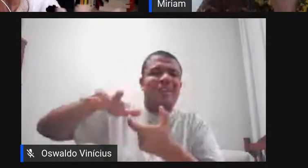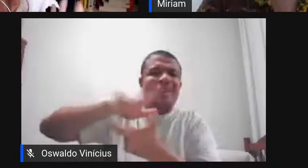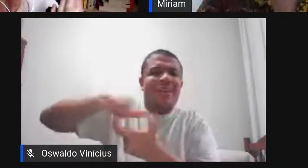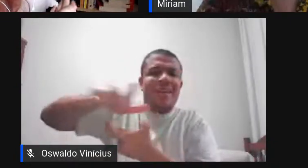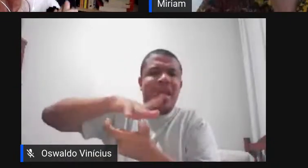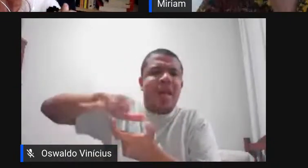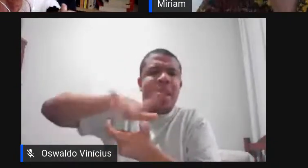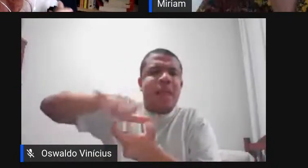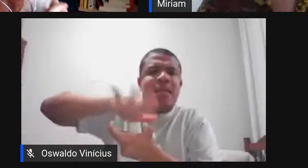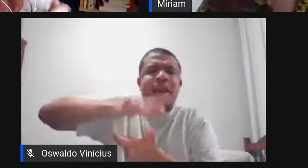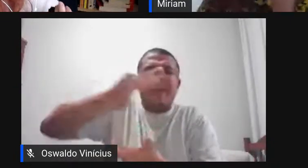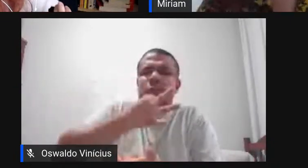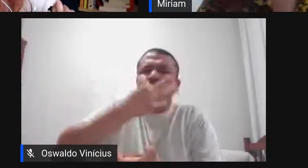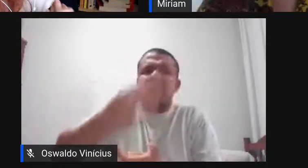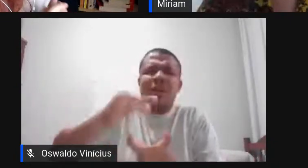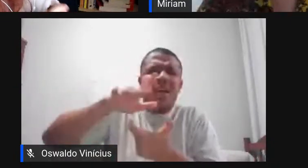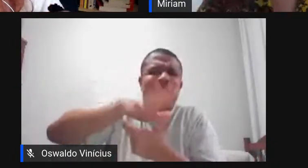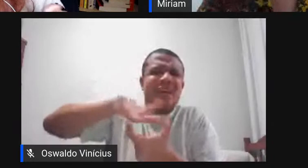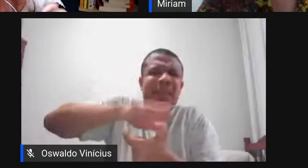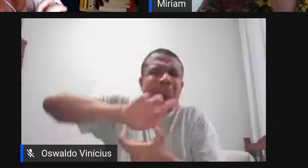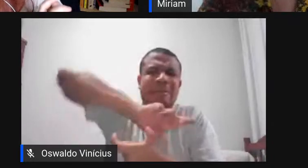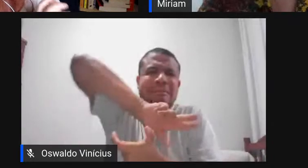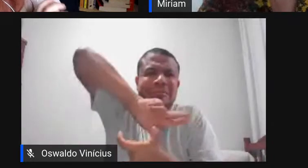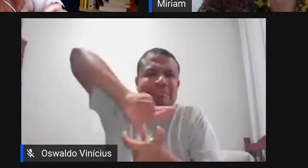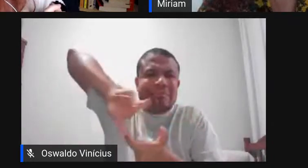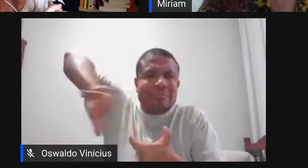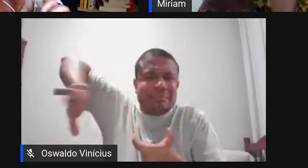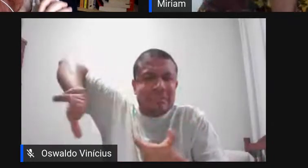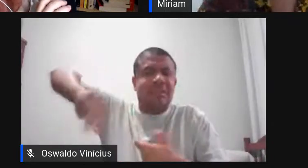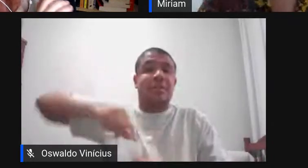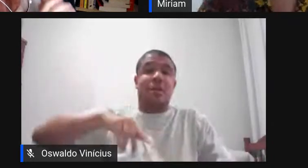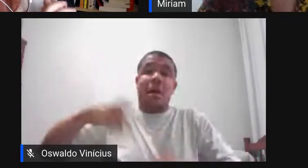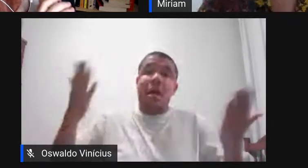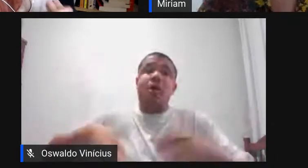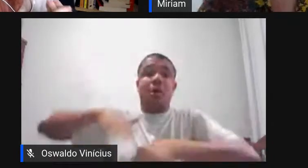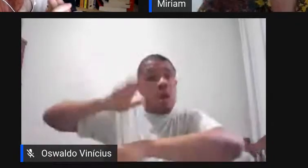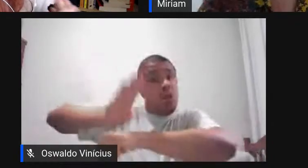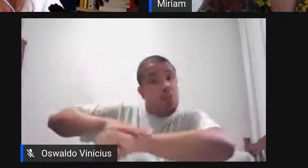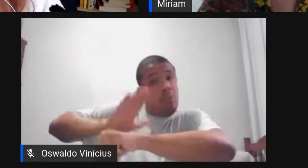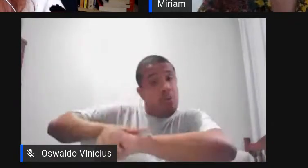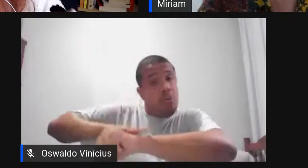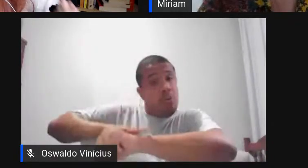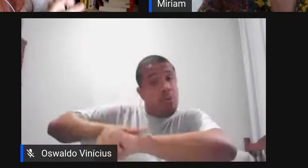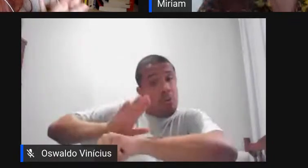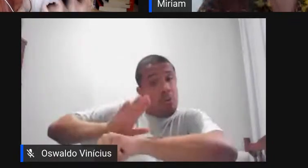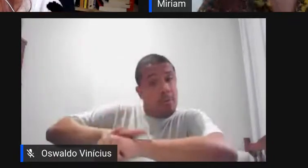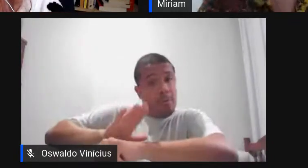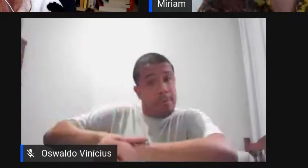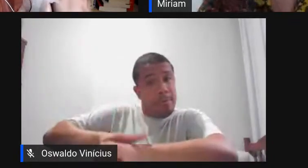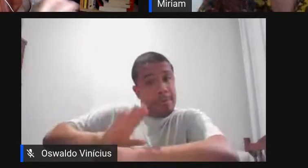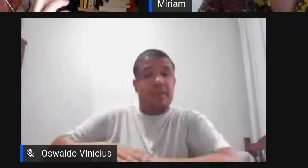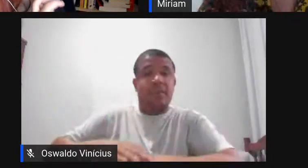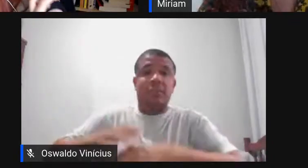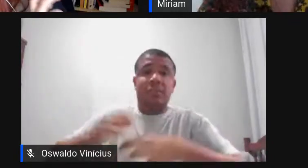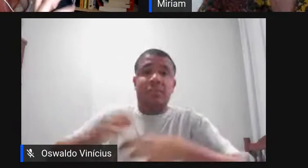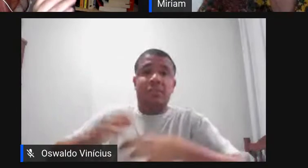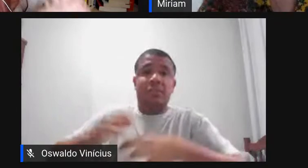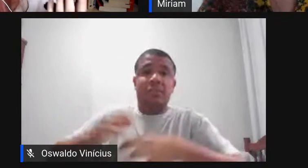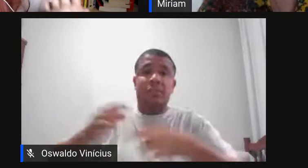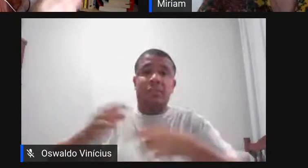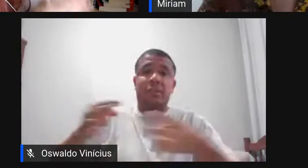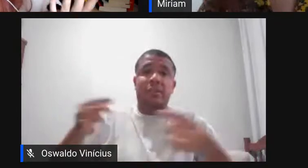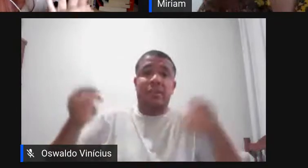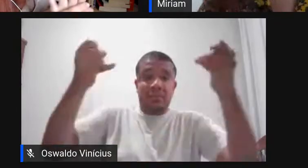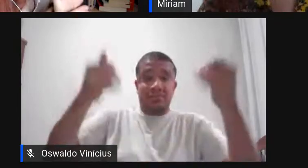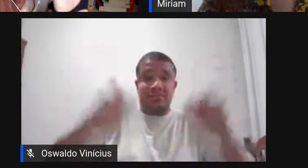multiletramento né eu sinto que a gente está num momento onde a gente vê muito claro a importância de introduzir